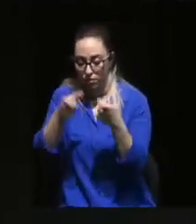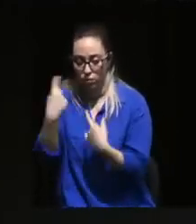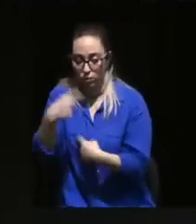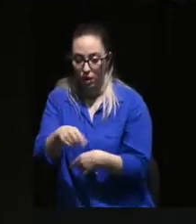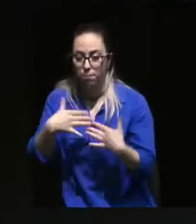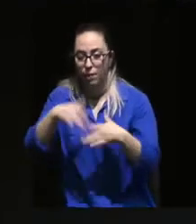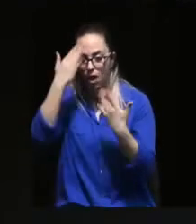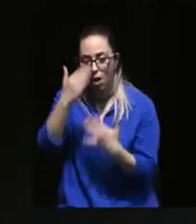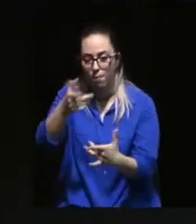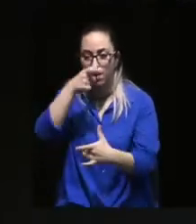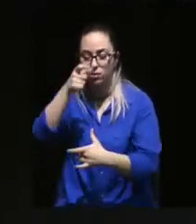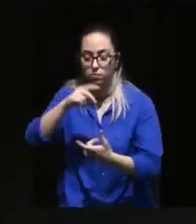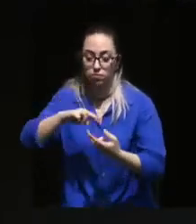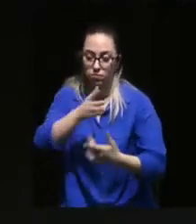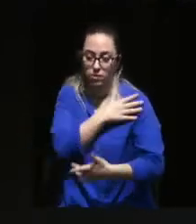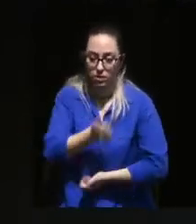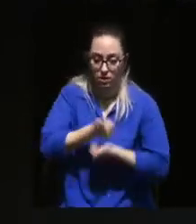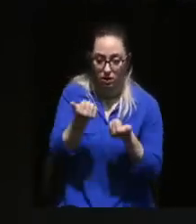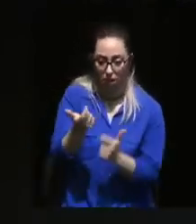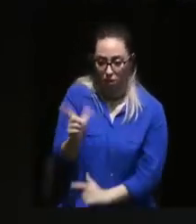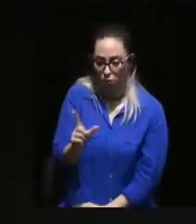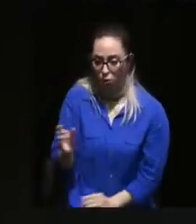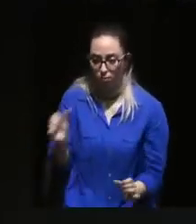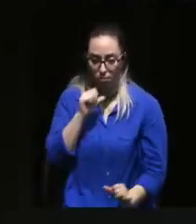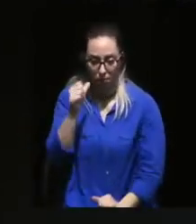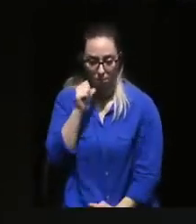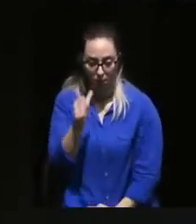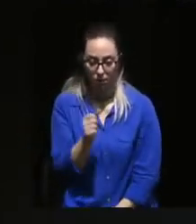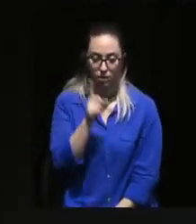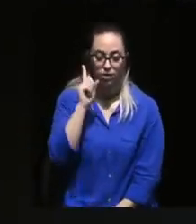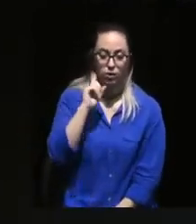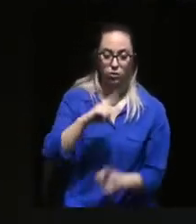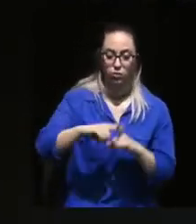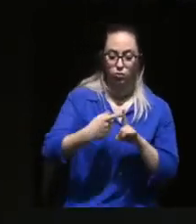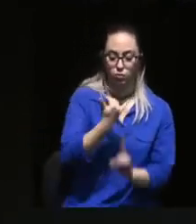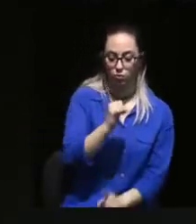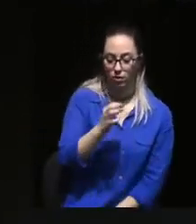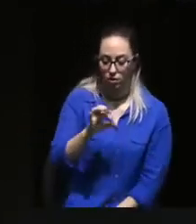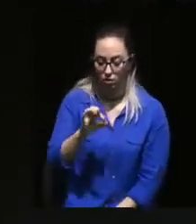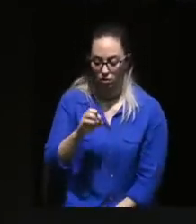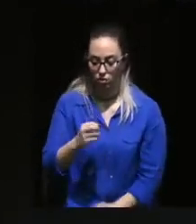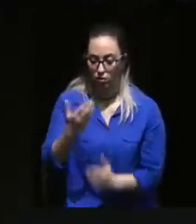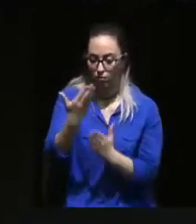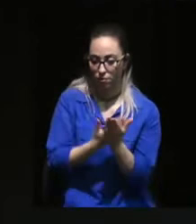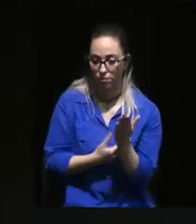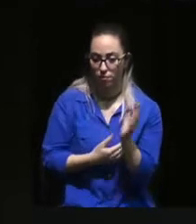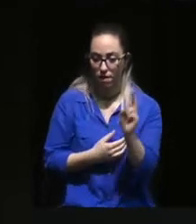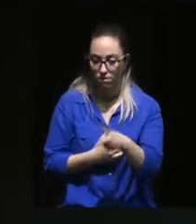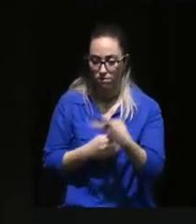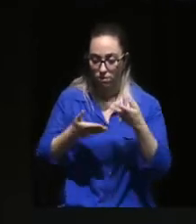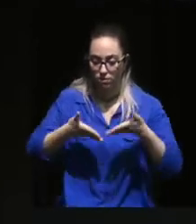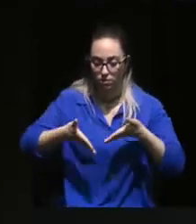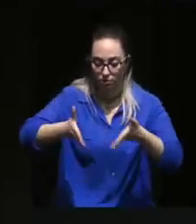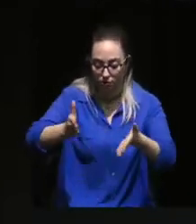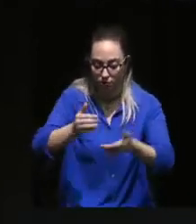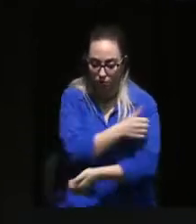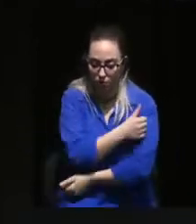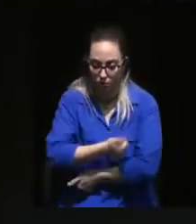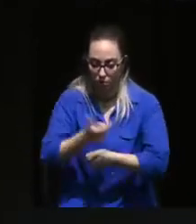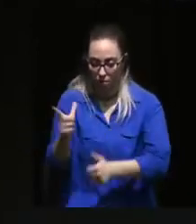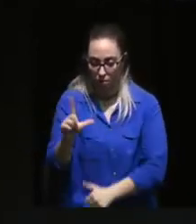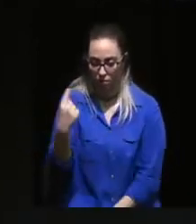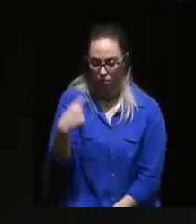na cidade de Lisboa. Em 2018 e 2021, duas petições defendiam a atribuição dos seus nomes a arruamentos ou lugares na capital.